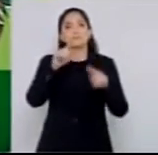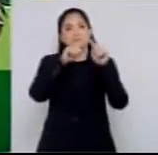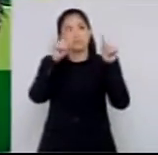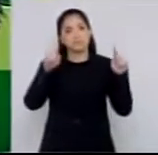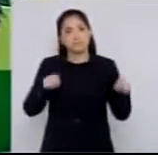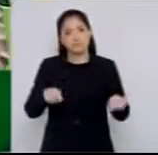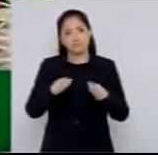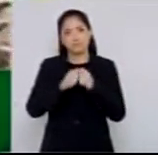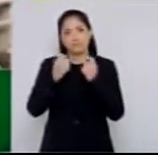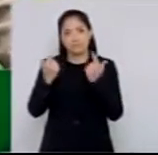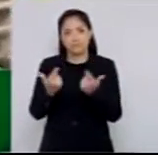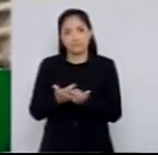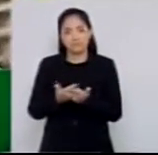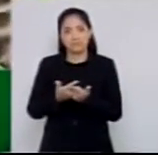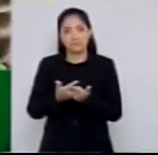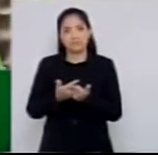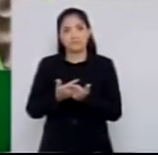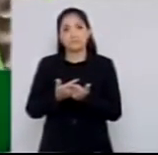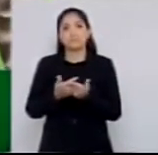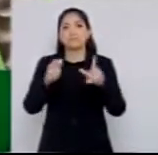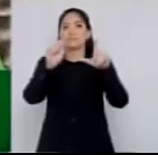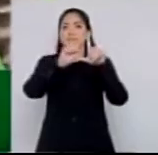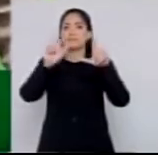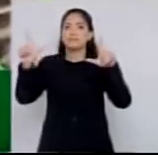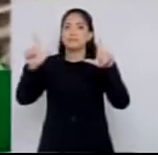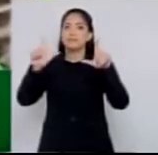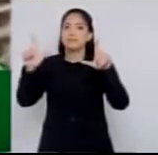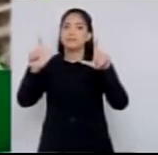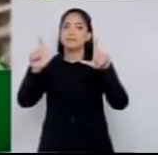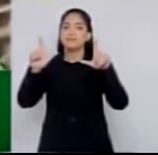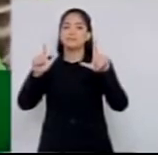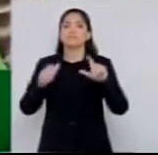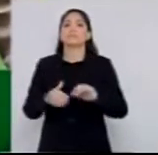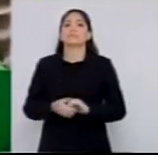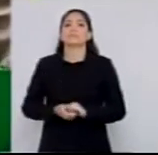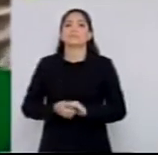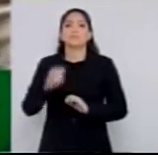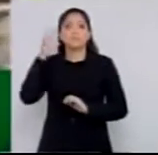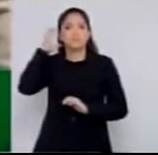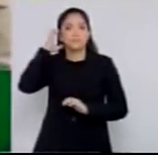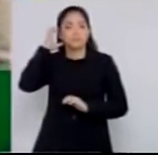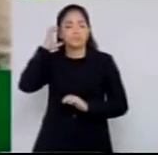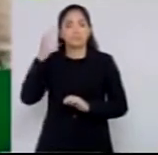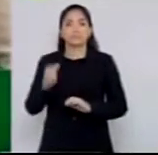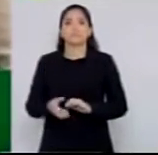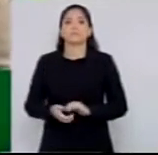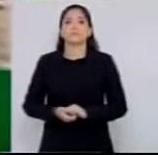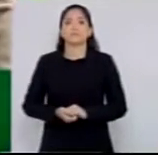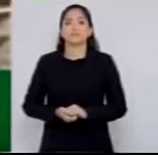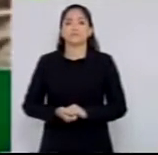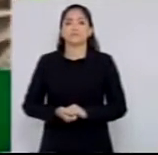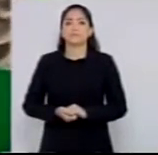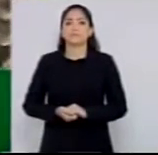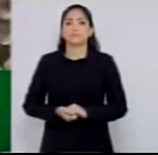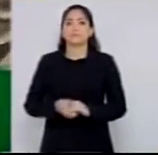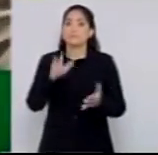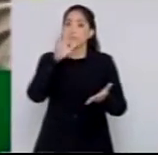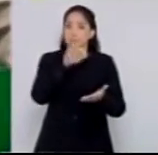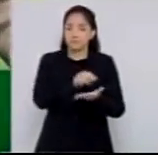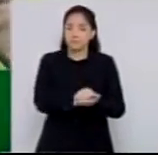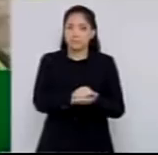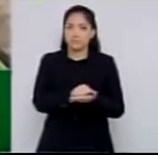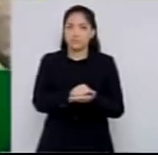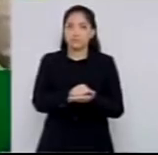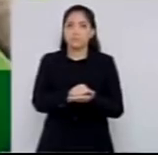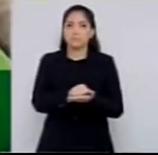e àqueles que nos acompanham pela TV da Assembleia Legislativa e pela Rádio Digital. Eu queria fazer aqui um registro